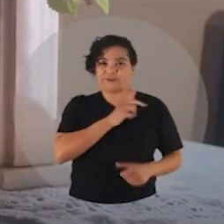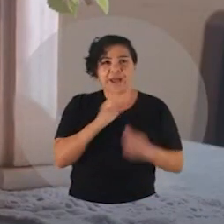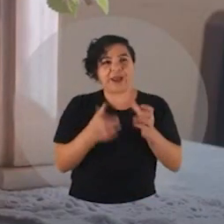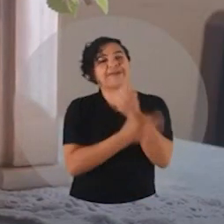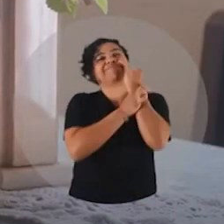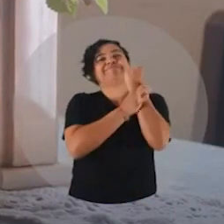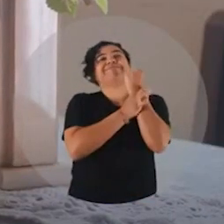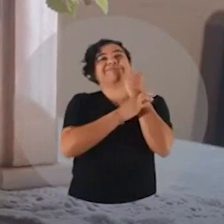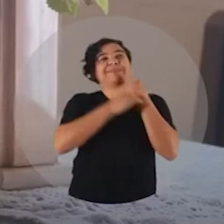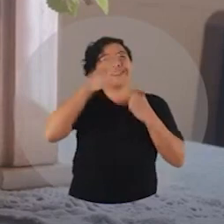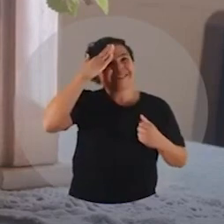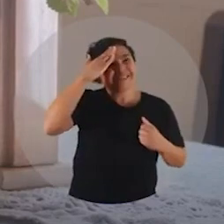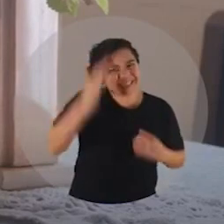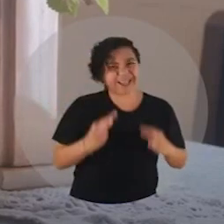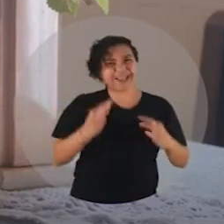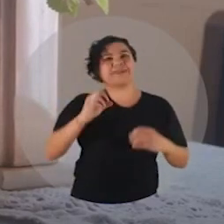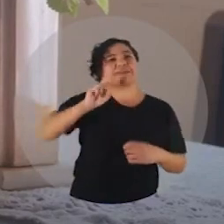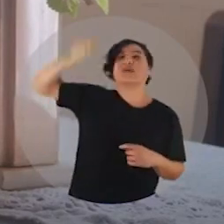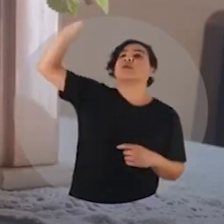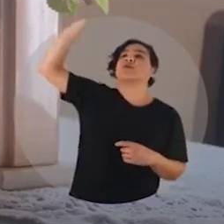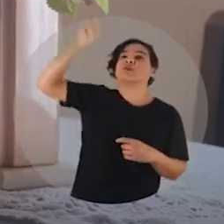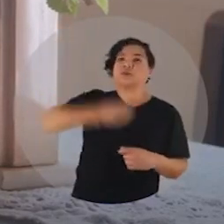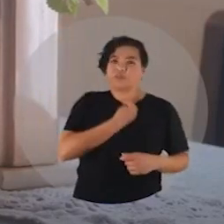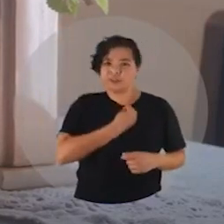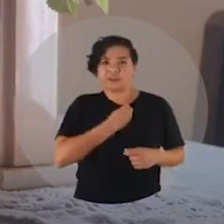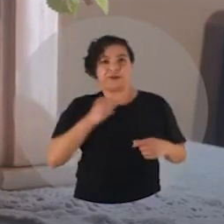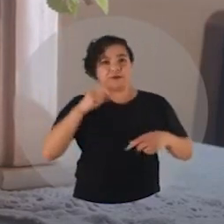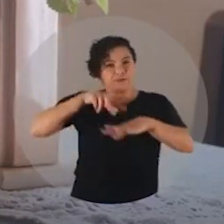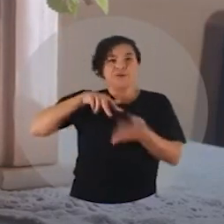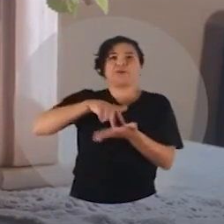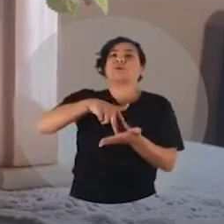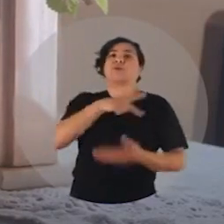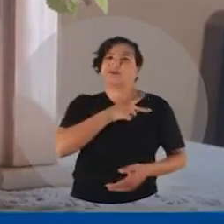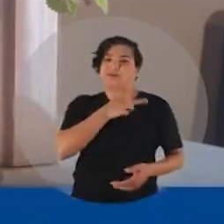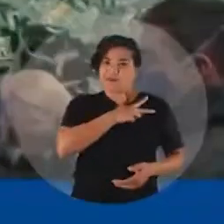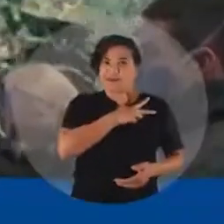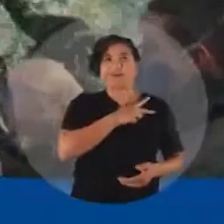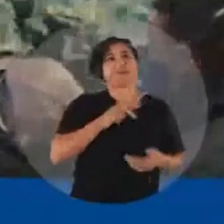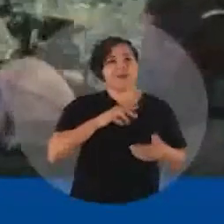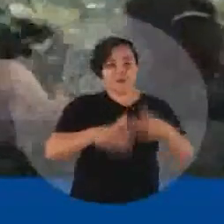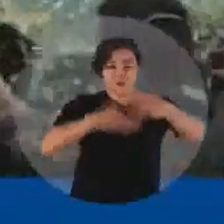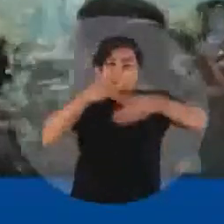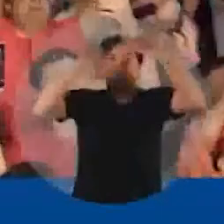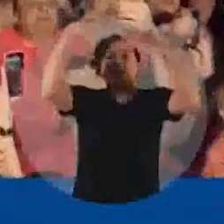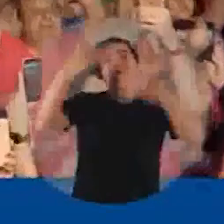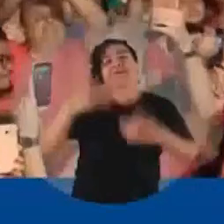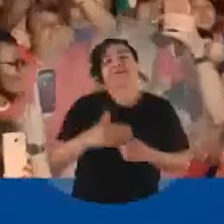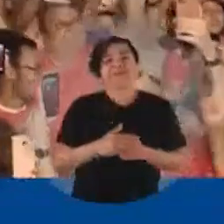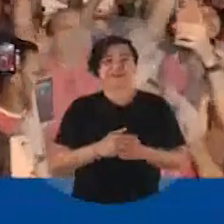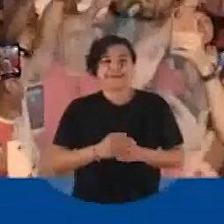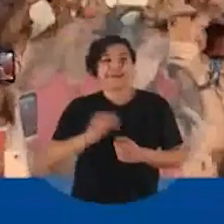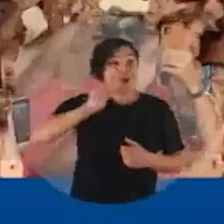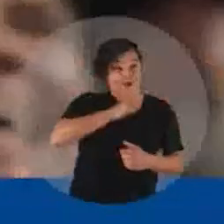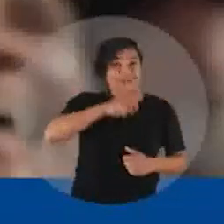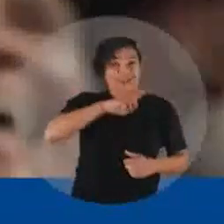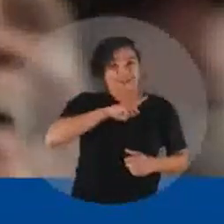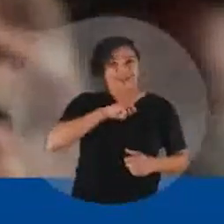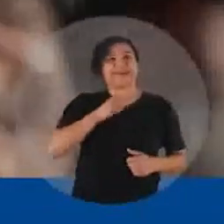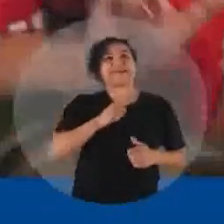certeza, como existe o Deus no céu, que o Lula voltando as coisas vão melhorar pra nós. A ver a dizer,